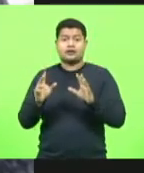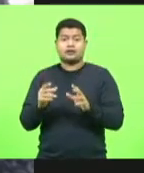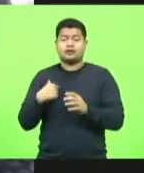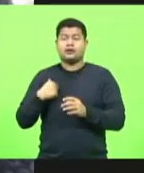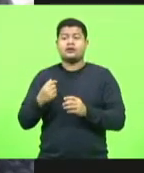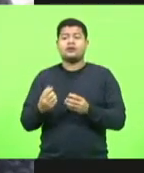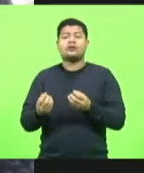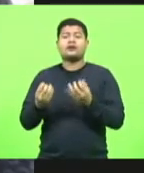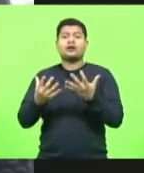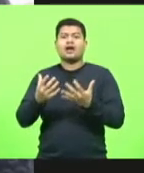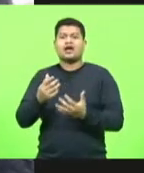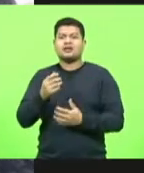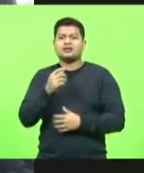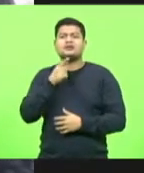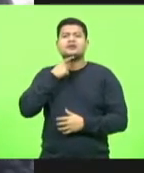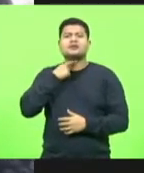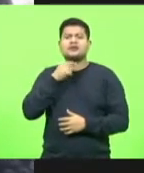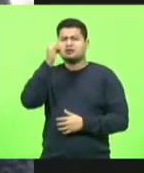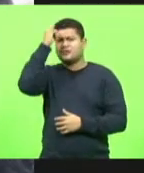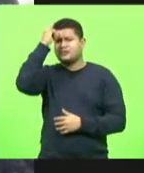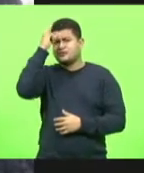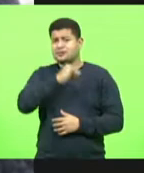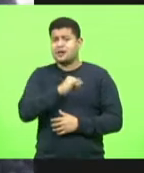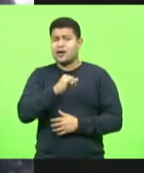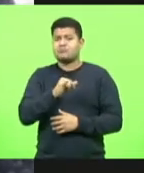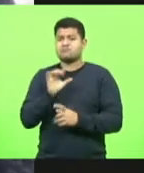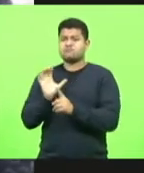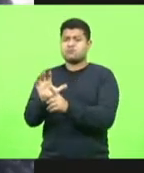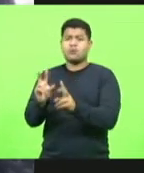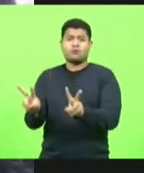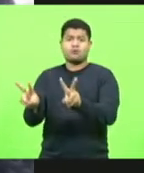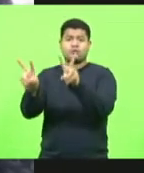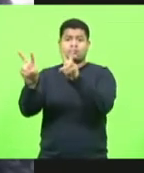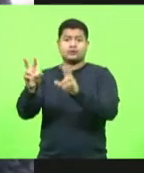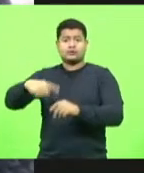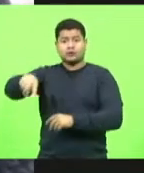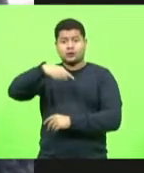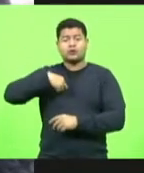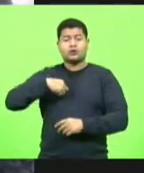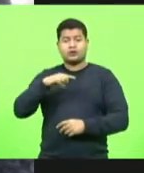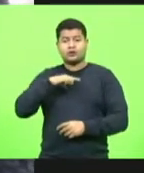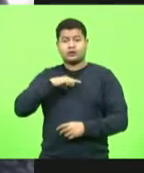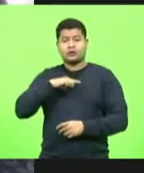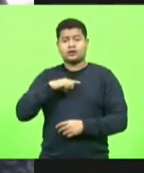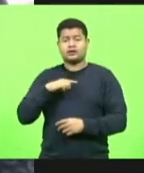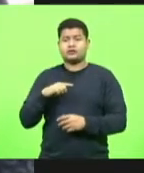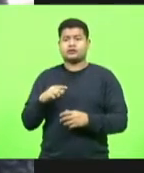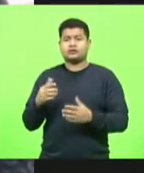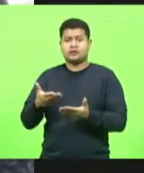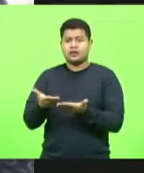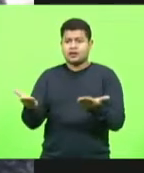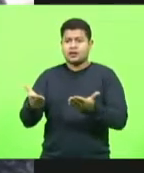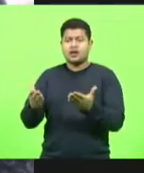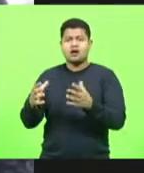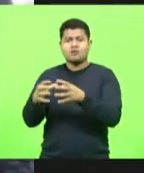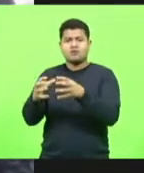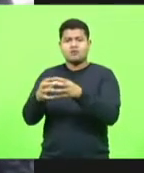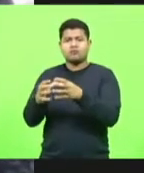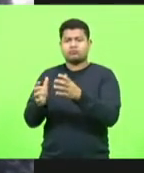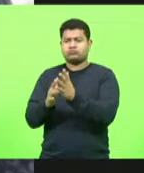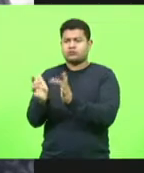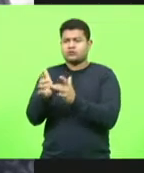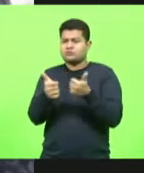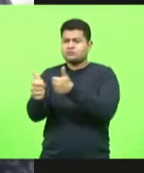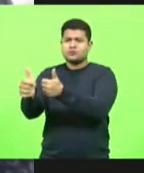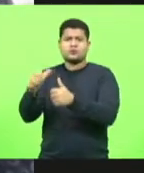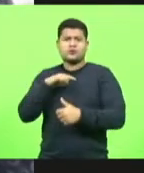a influência de princípios, de valores que nós evangélicos, que nós cristãos defendemos em todas as